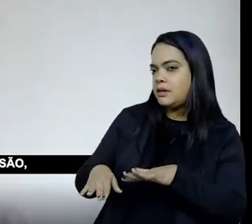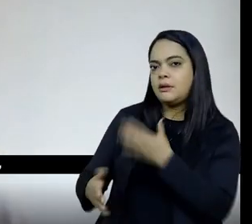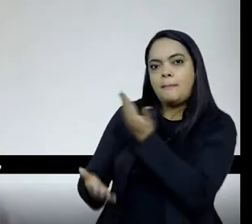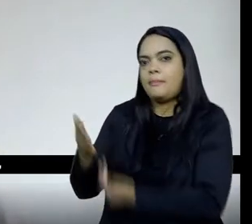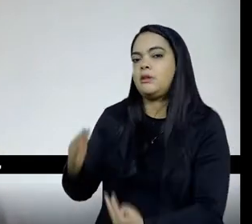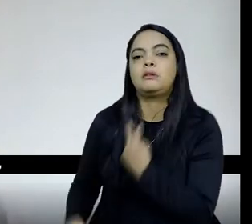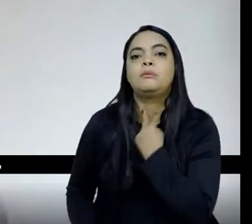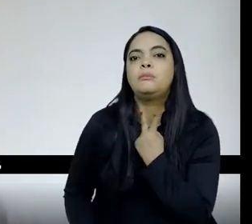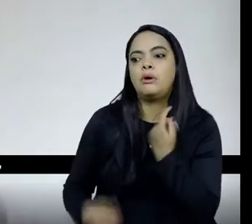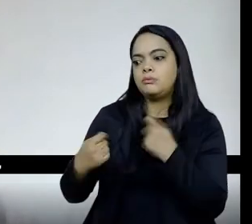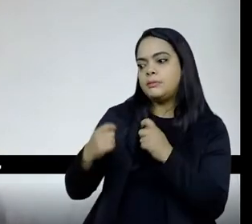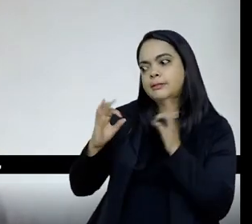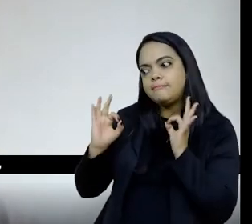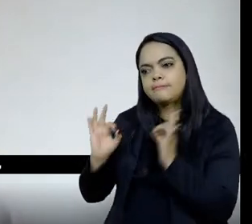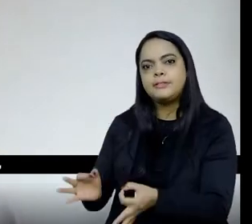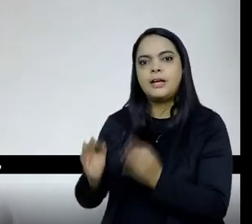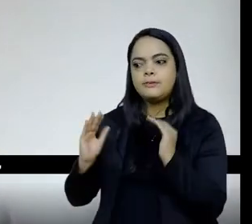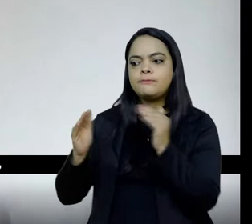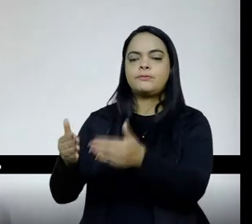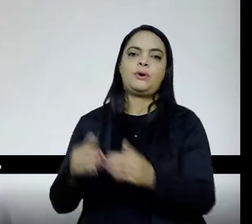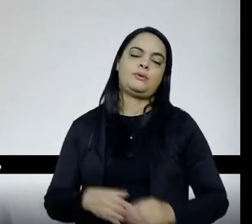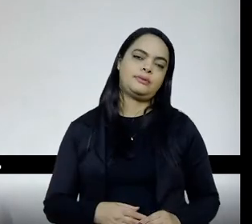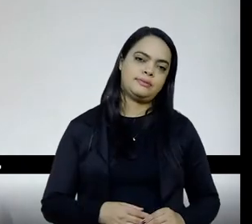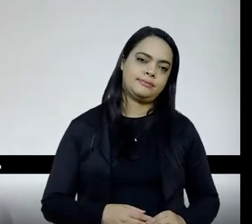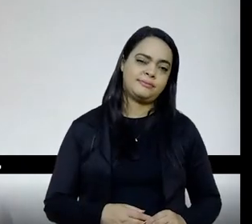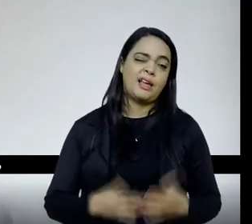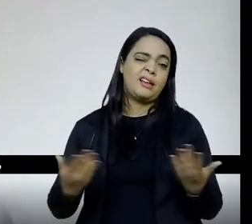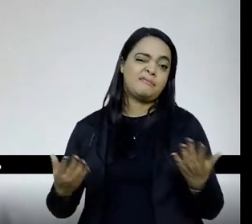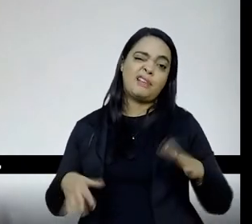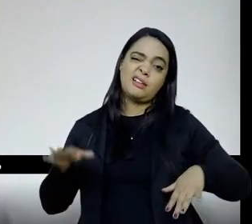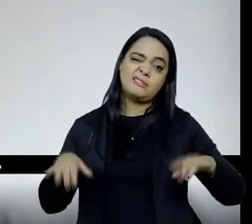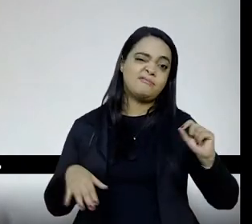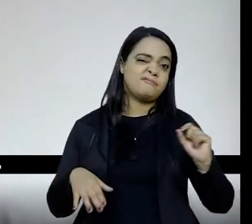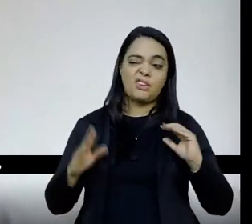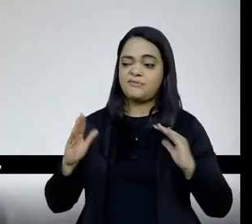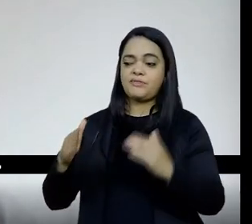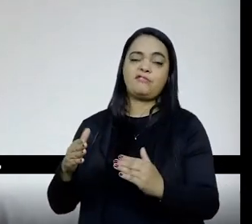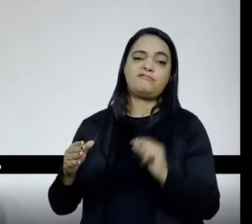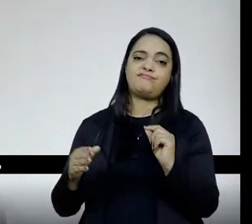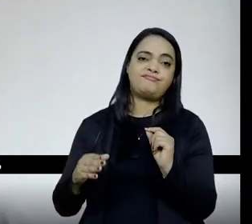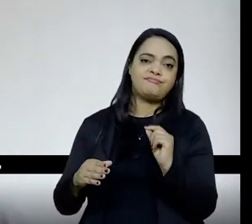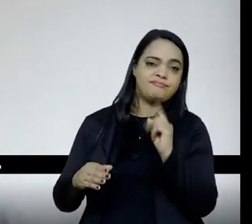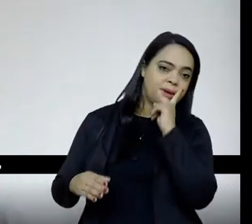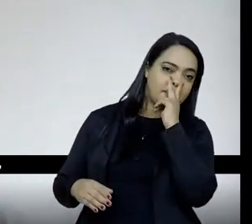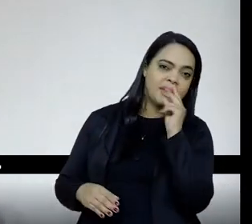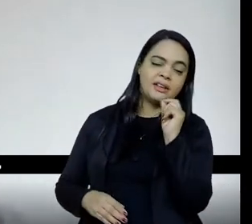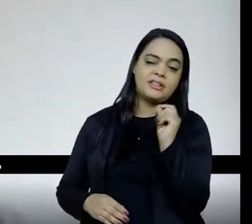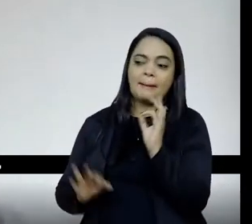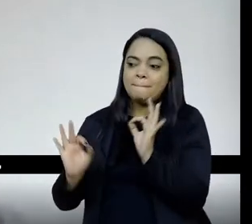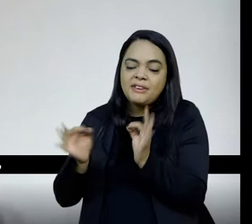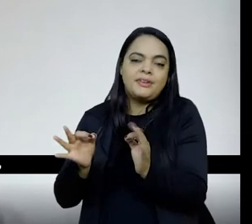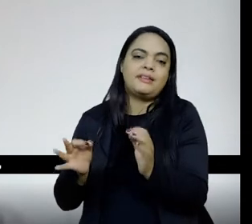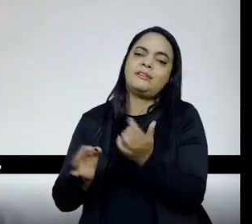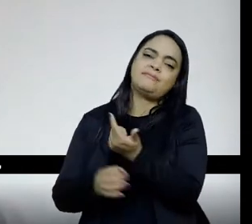precisão, tem outras que a precisão é puro preciosismo teórico que não, que de